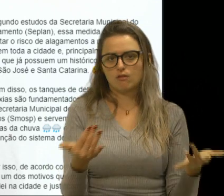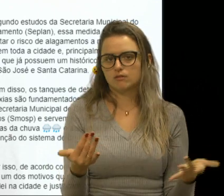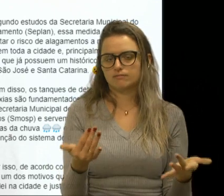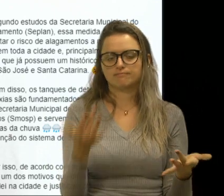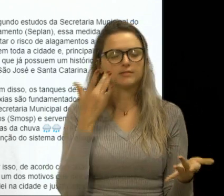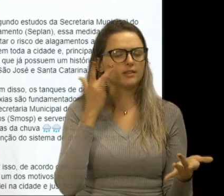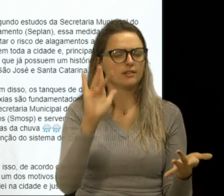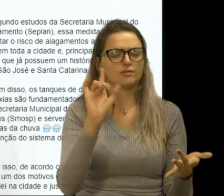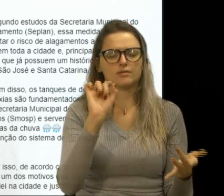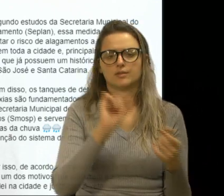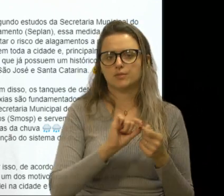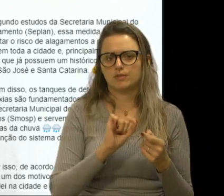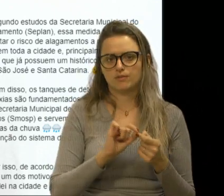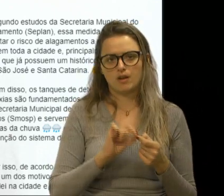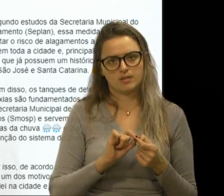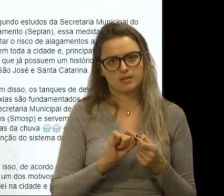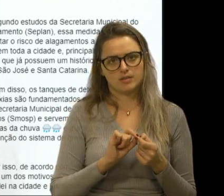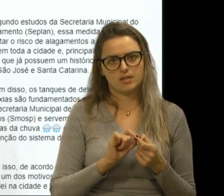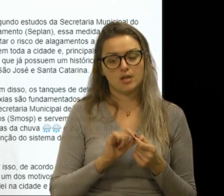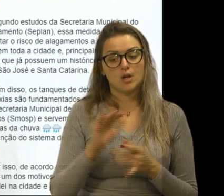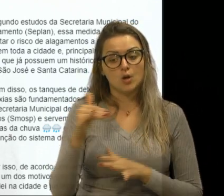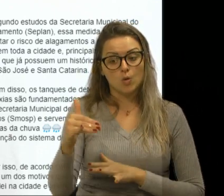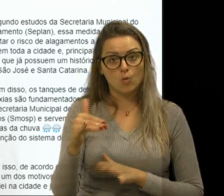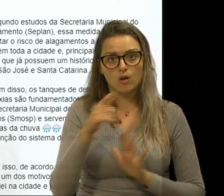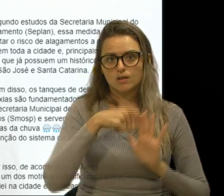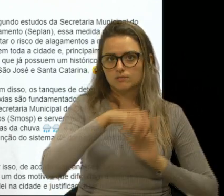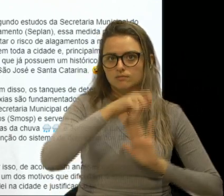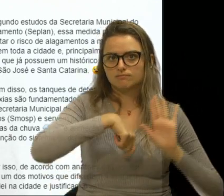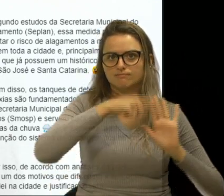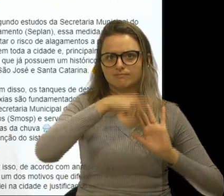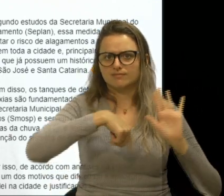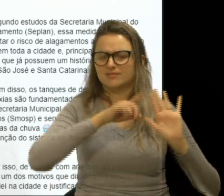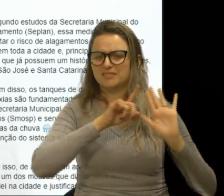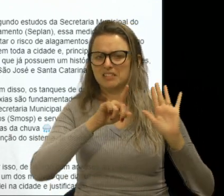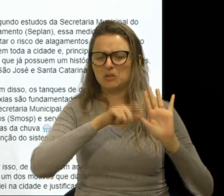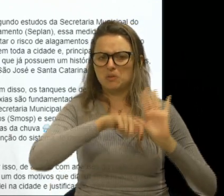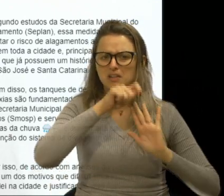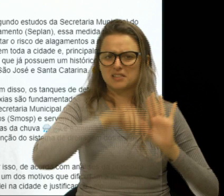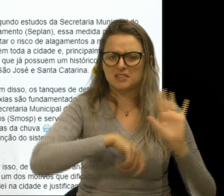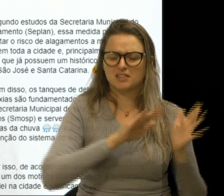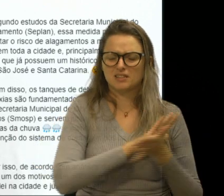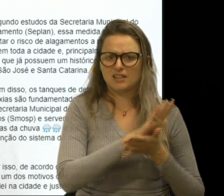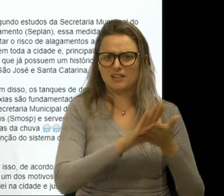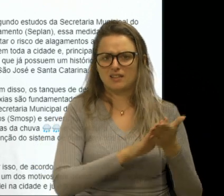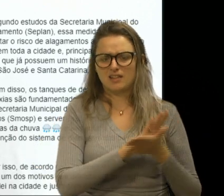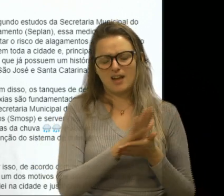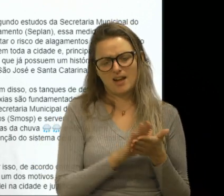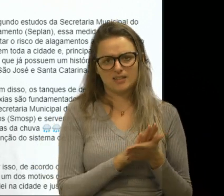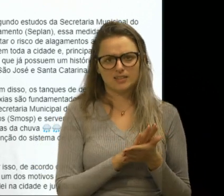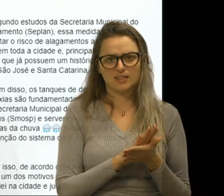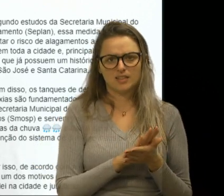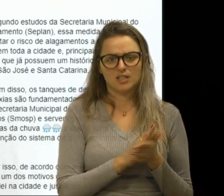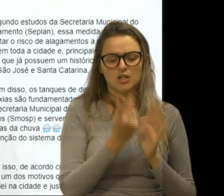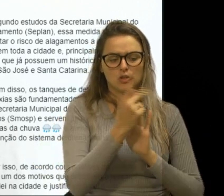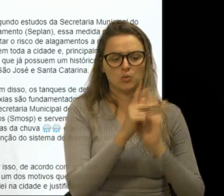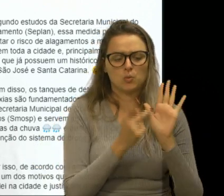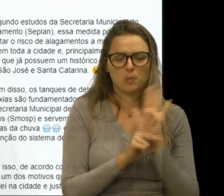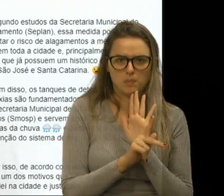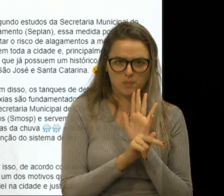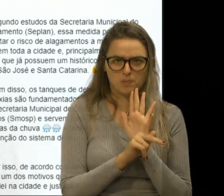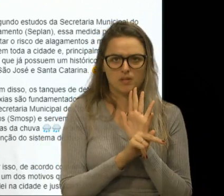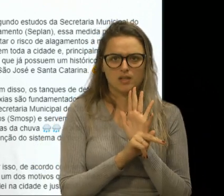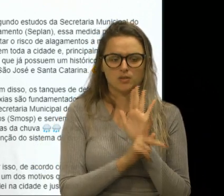Perdeu o rumo. Quando veta integralmente o plano diretor da sua autoria, o seu próprio